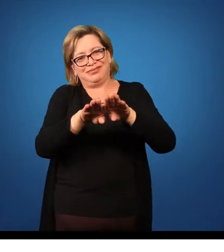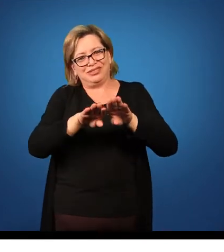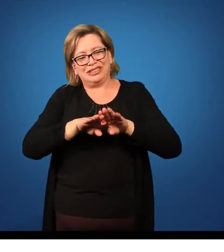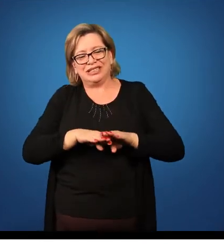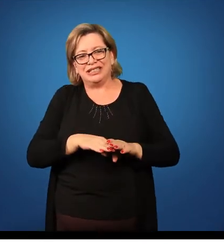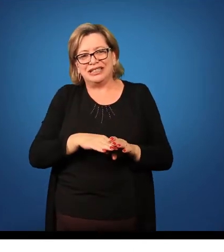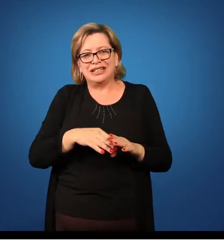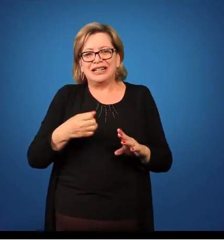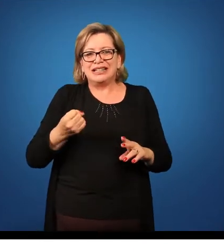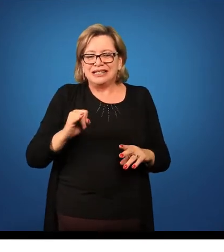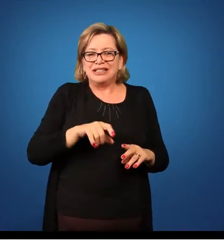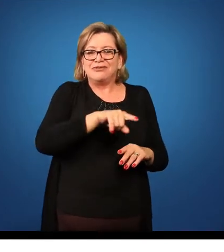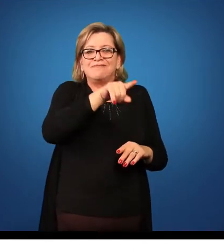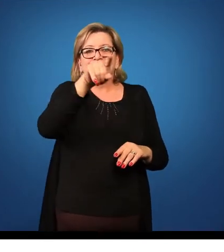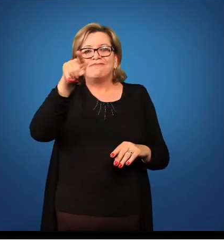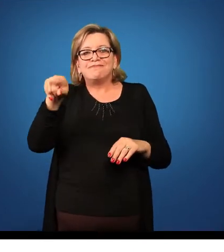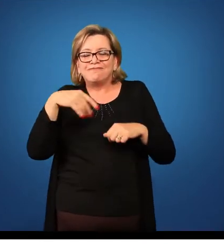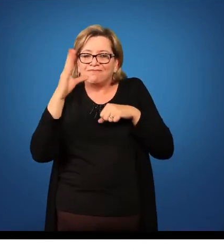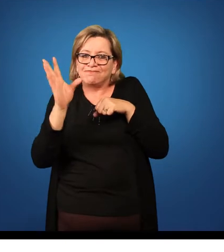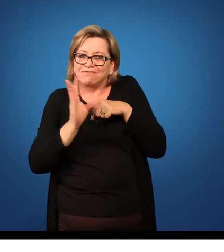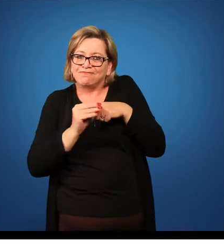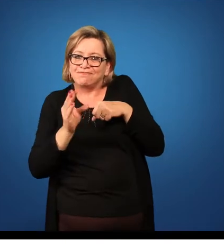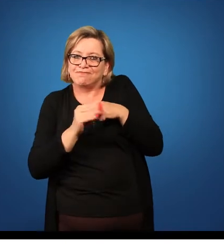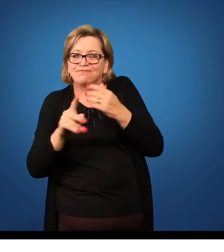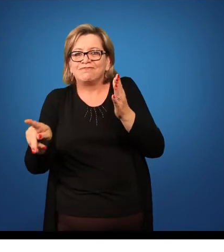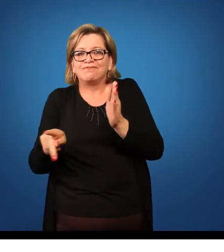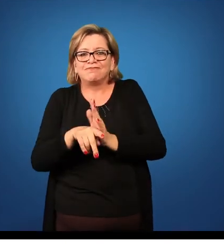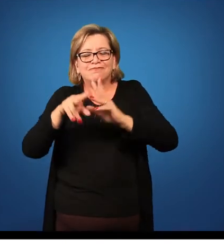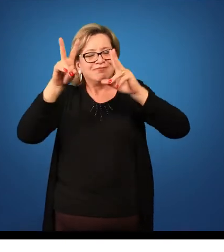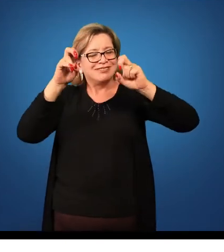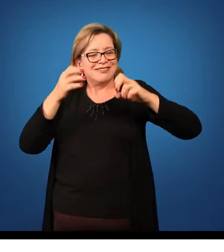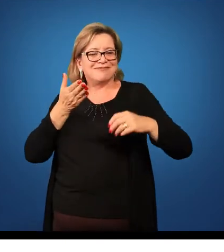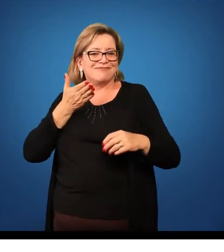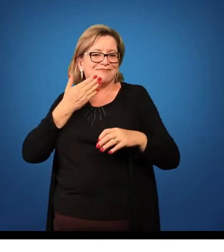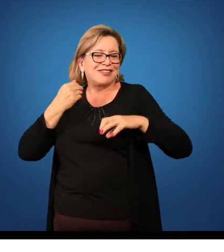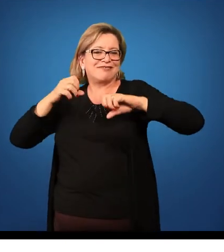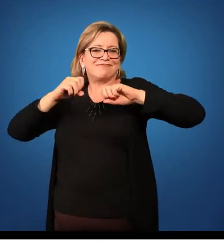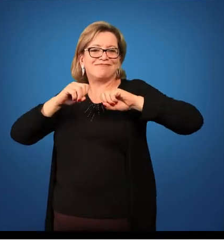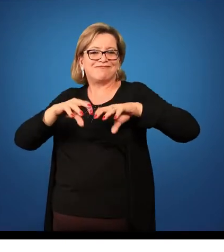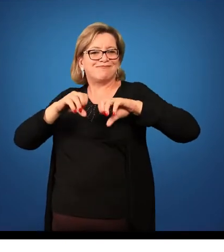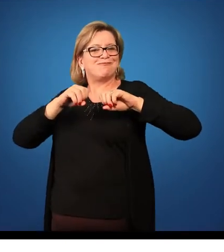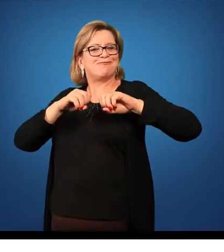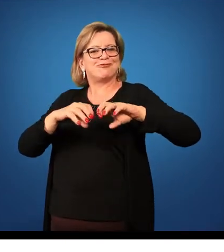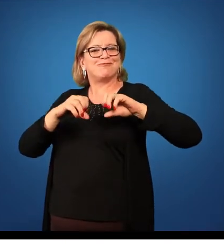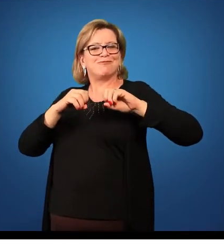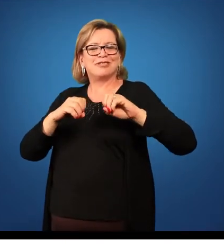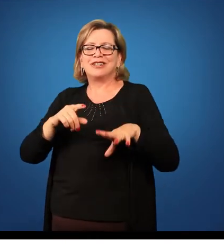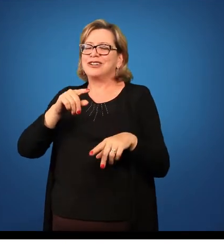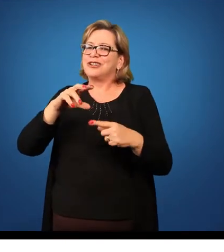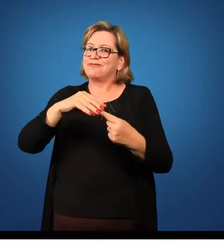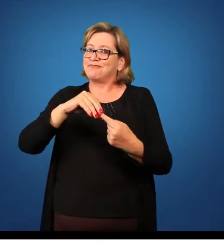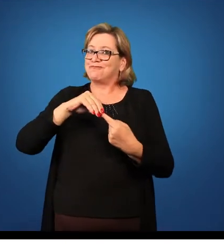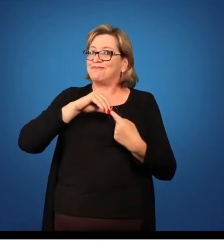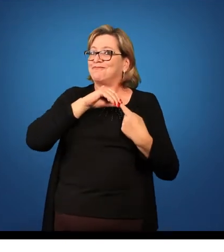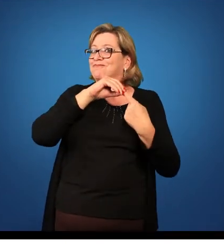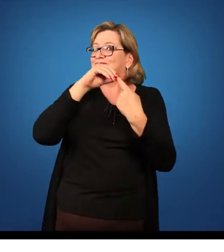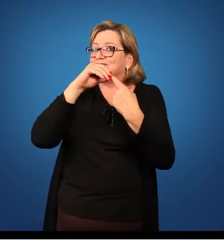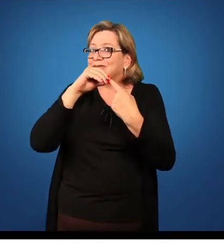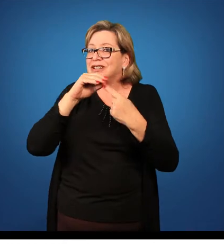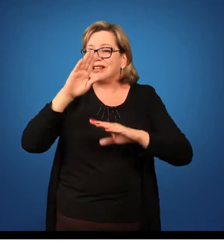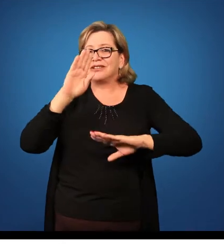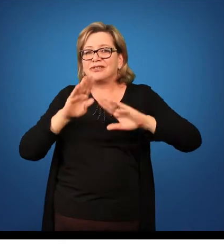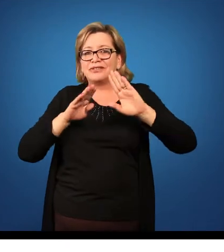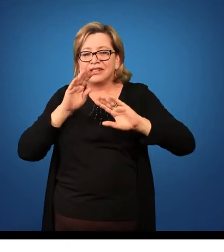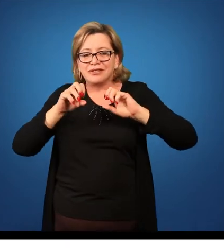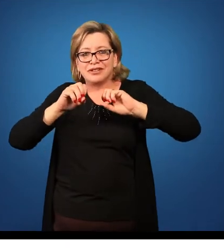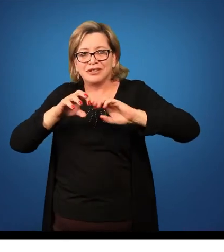aquele assunto, provavelmente você vai ter um bom desempenho na sua aula. Então isso é muito importante. Muitas vezes para você dar uma aula,